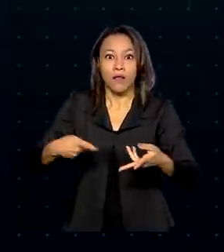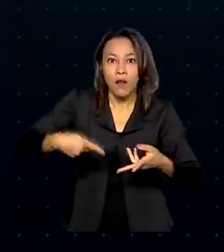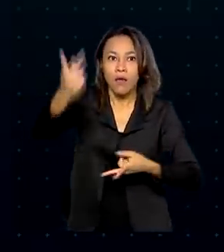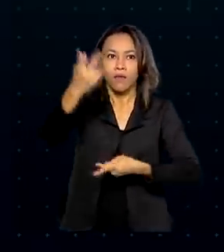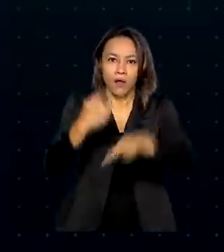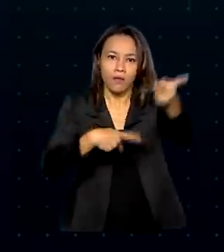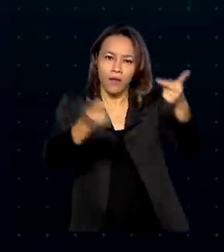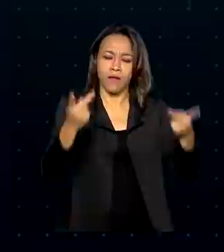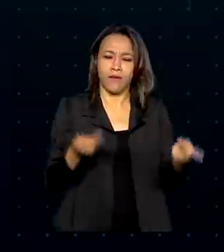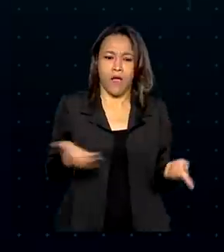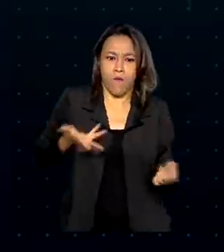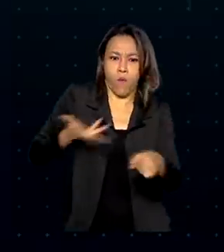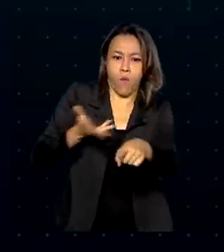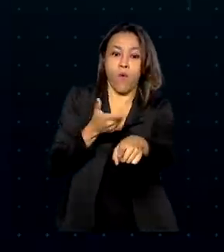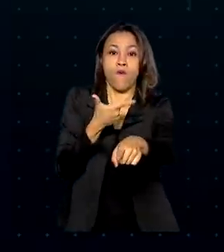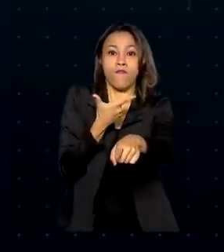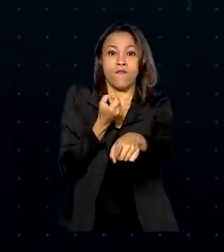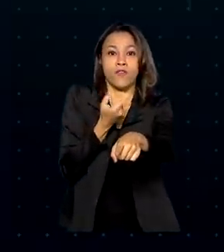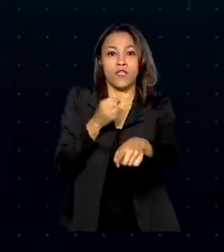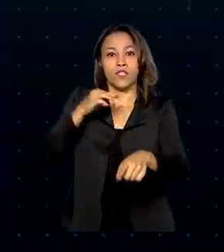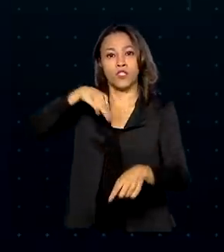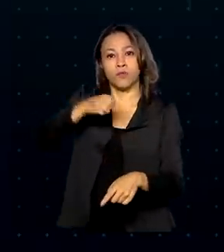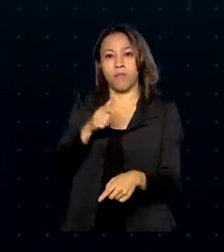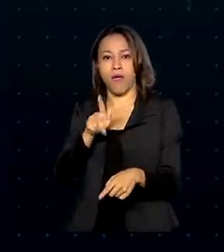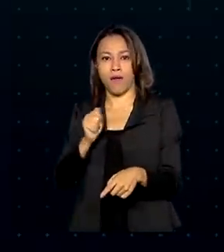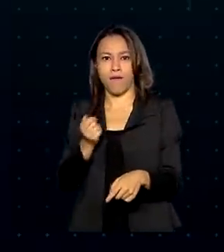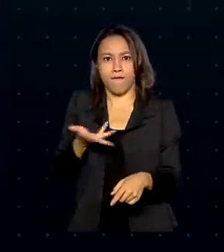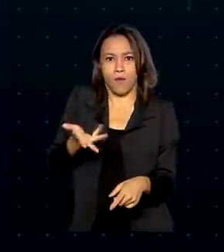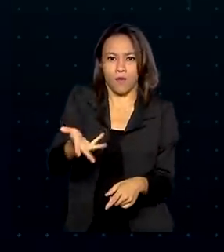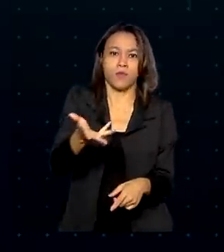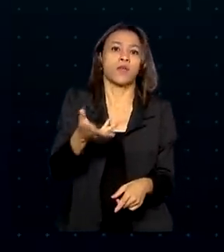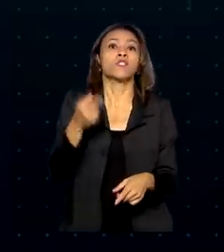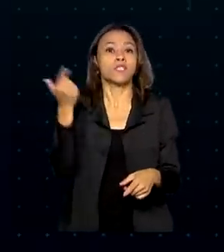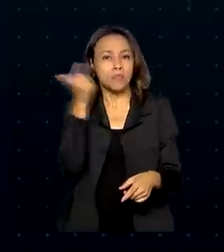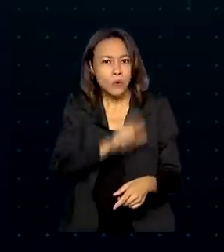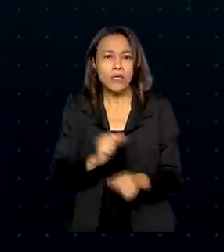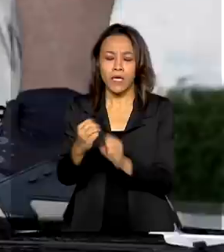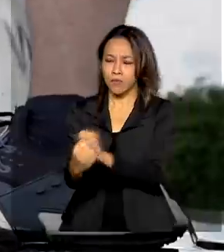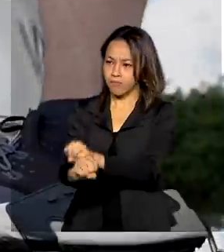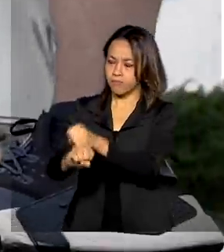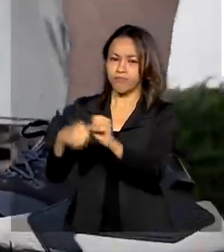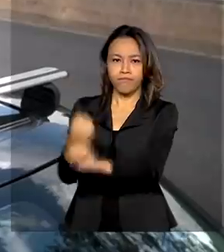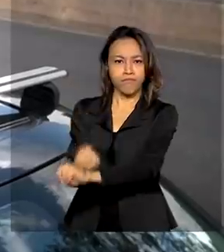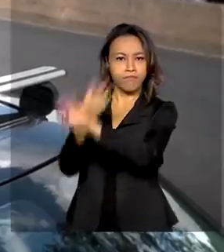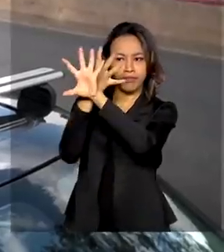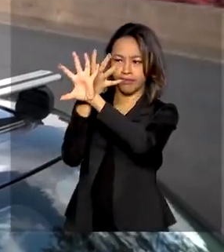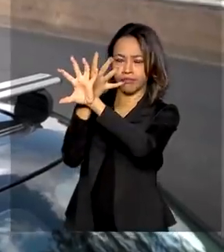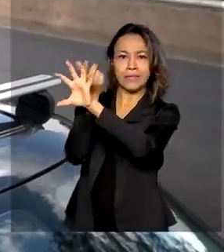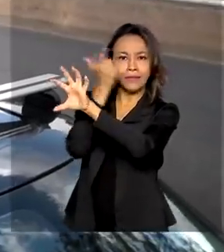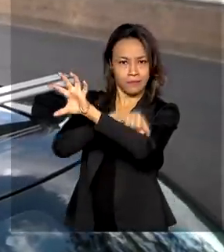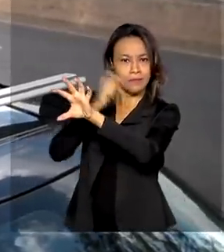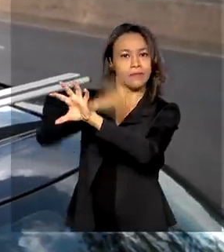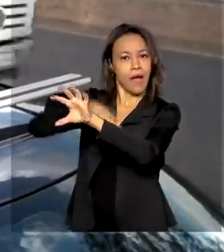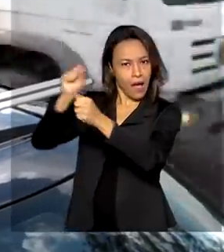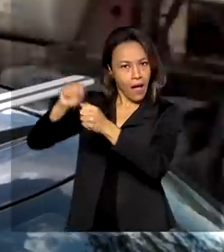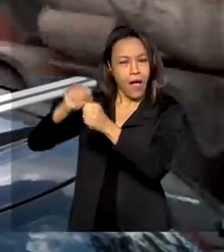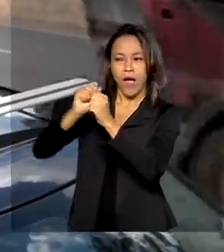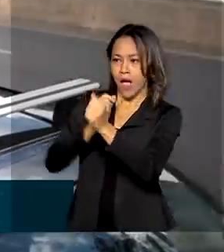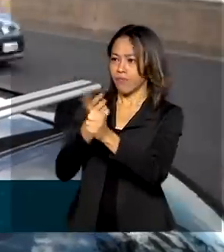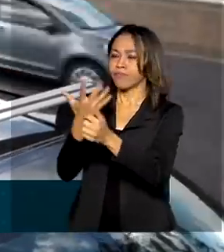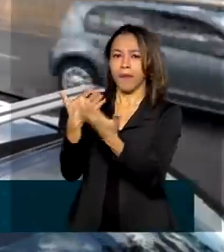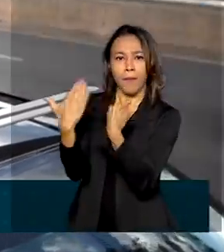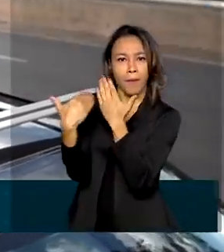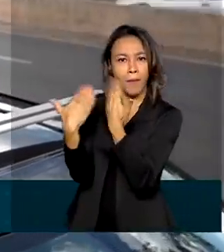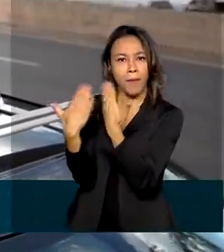da navegação chega a 20 mega, o que permite chamadas de vídeo, por exemplo. A tecnologia já foi testada e aprovada